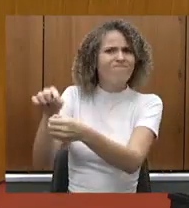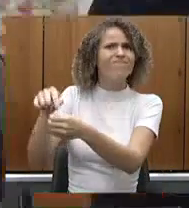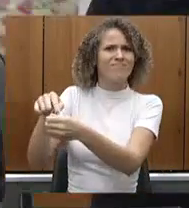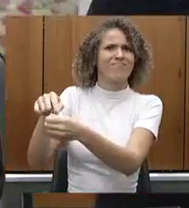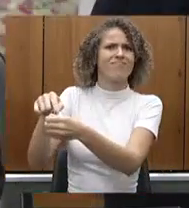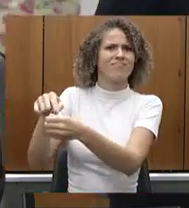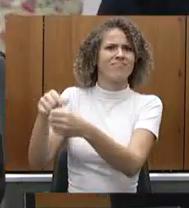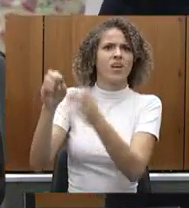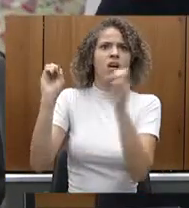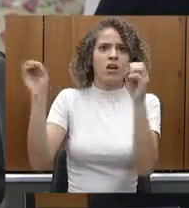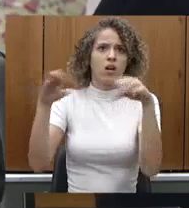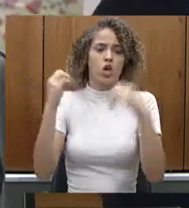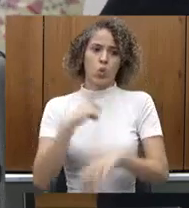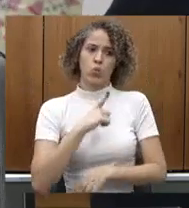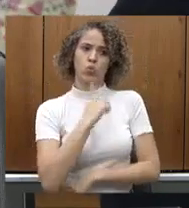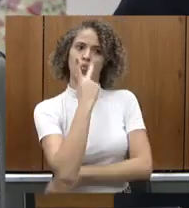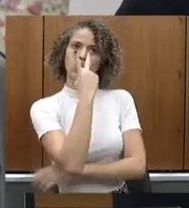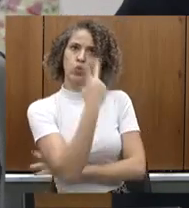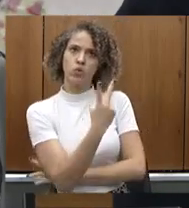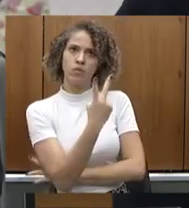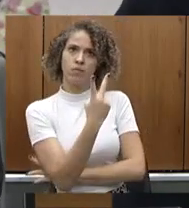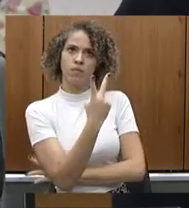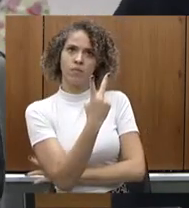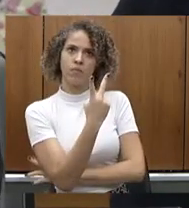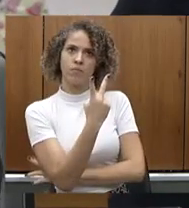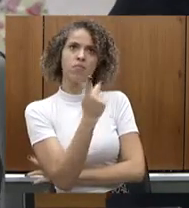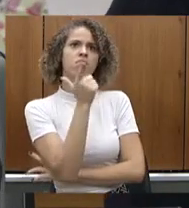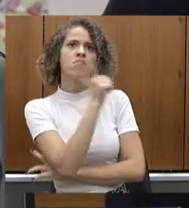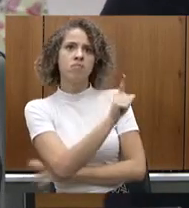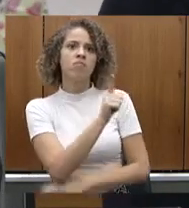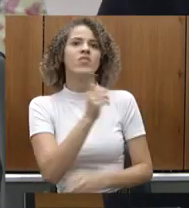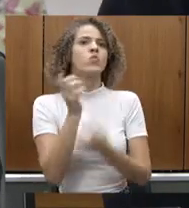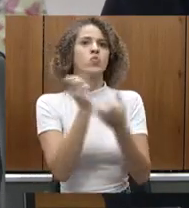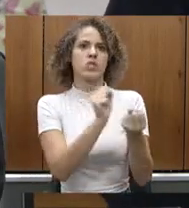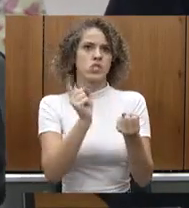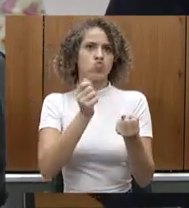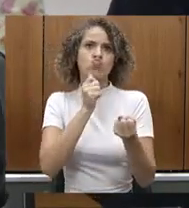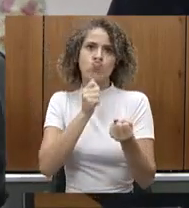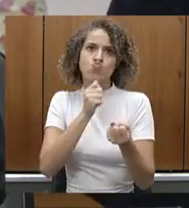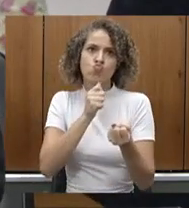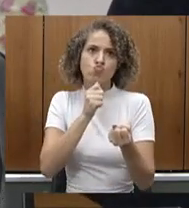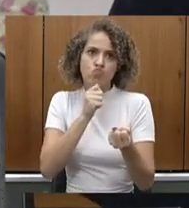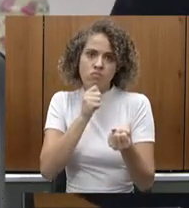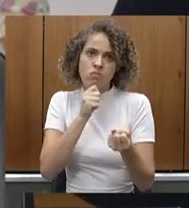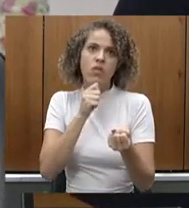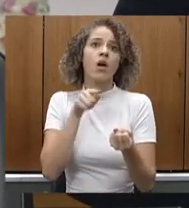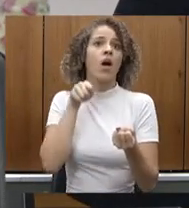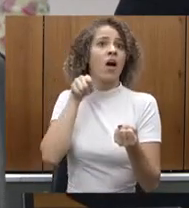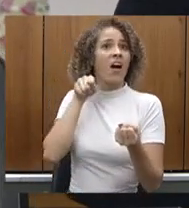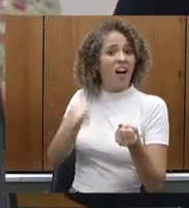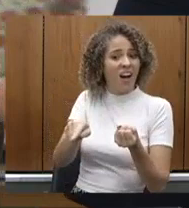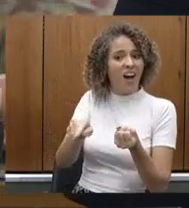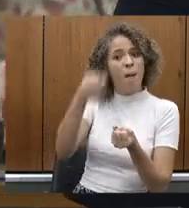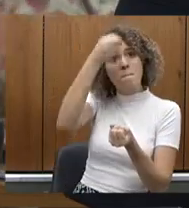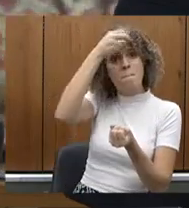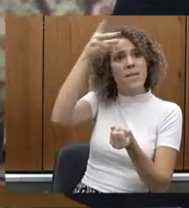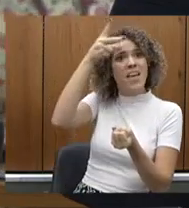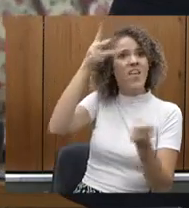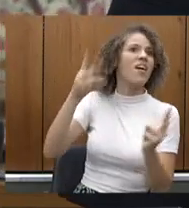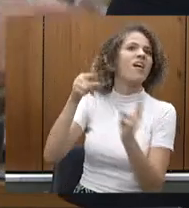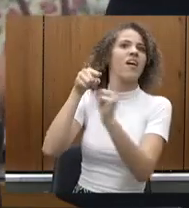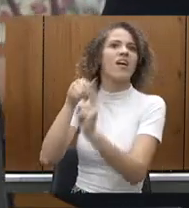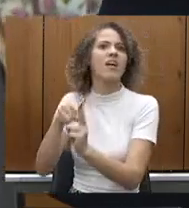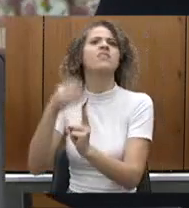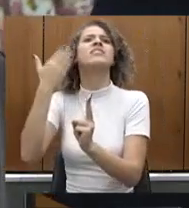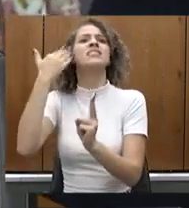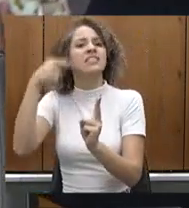ambulância e eu tive duas que foram negadas foi de Rubim e de Ponto Chique e que os prefeitos que estão lá no dia a